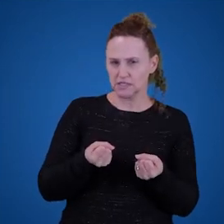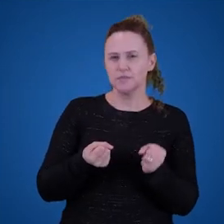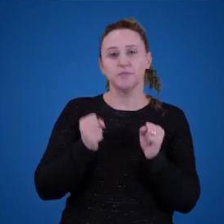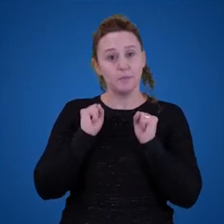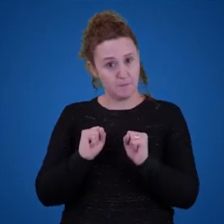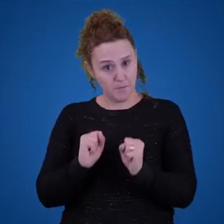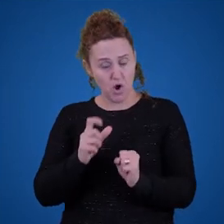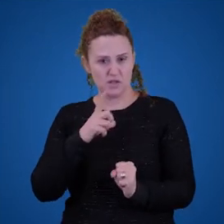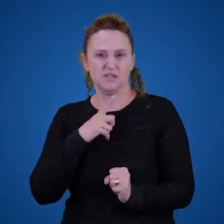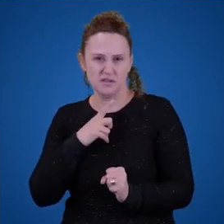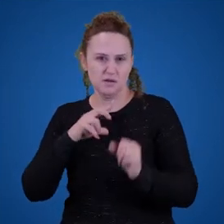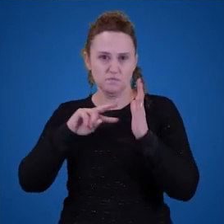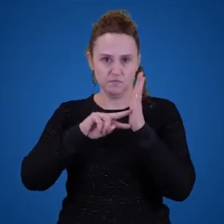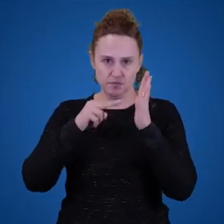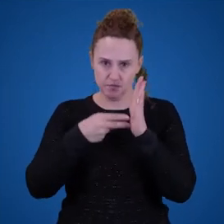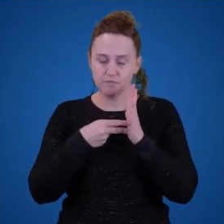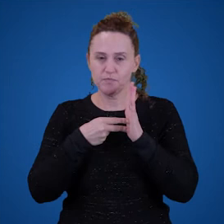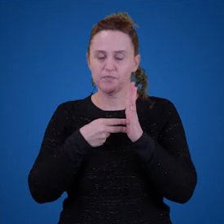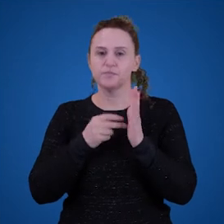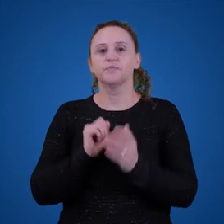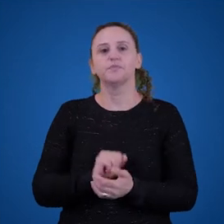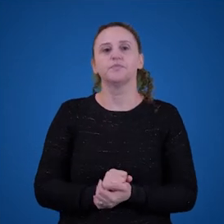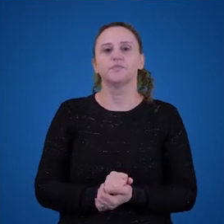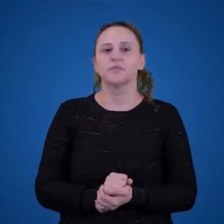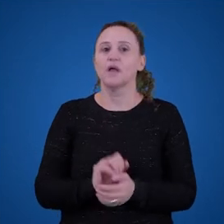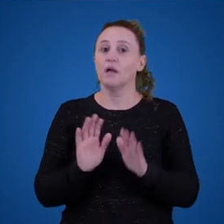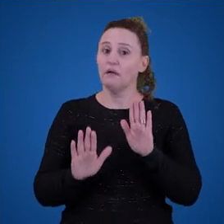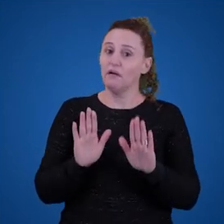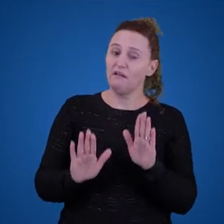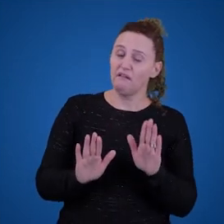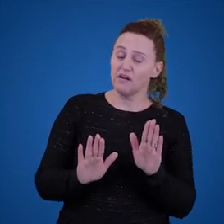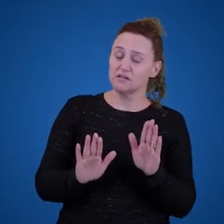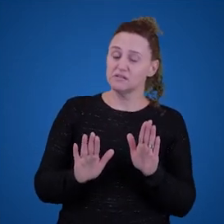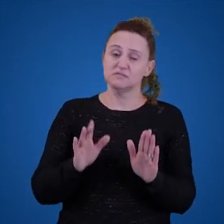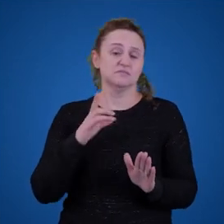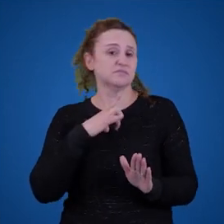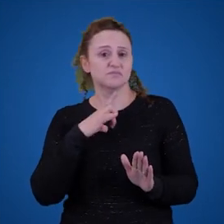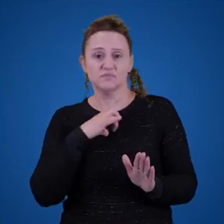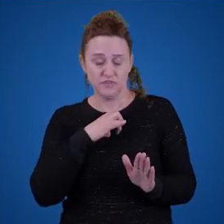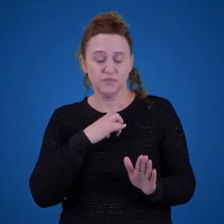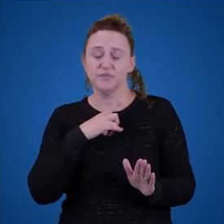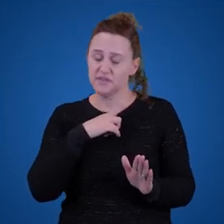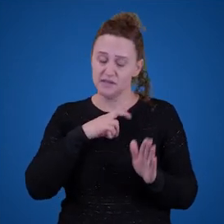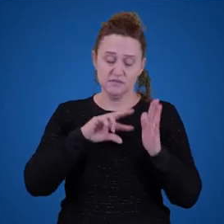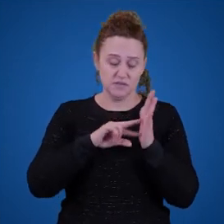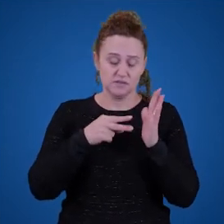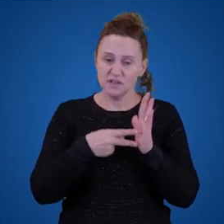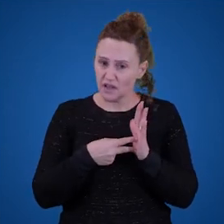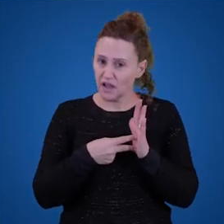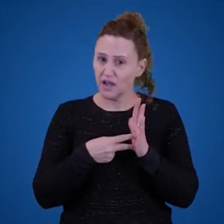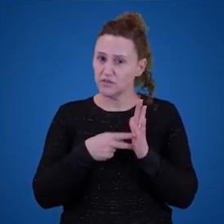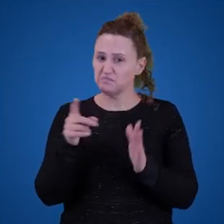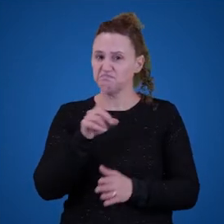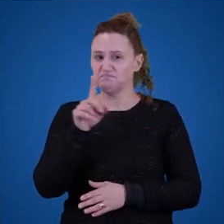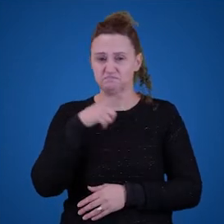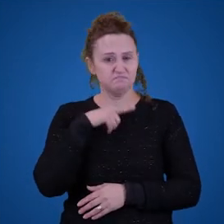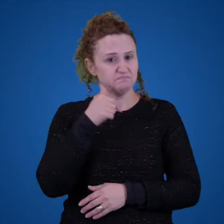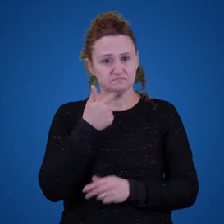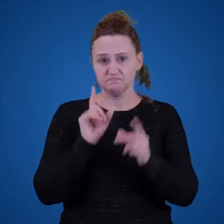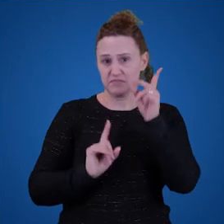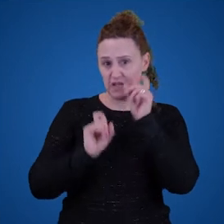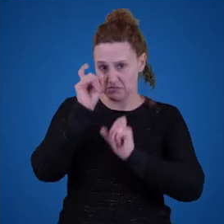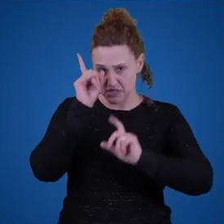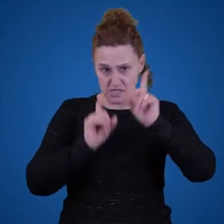ter significado. Então, algumas coisas na nossa linguagem não vão ter significado, algumas expressões não vão ter significado,